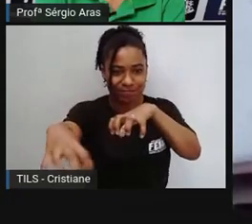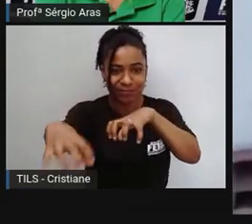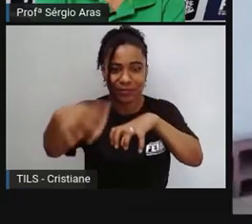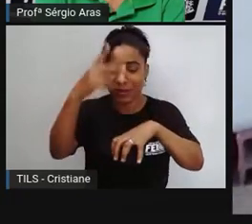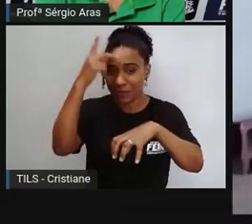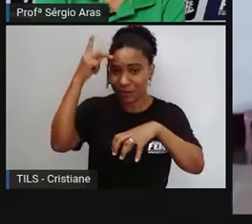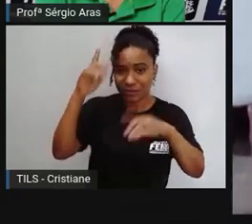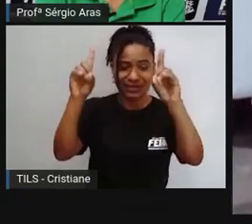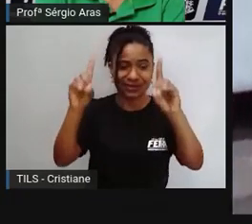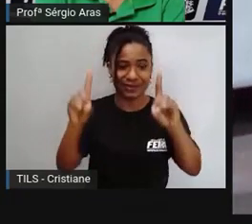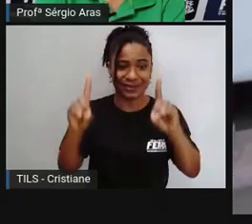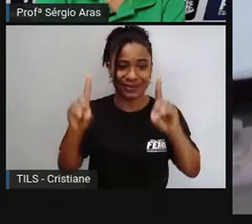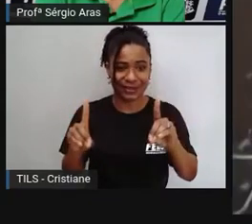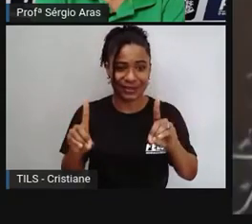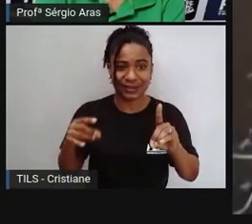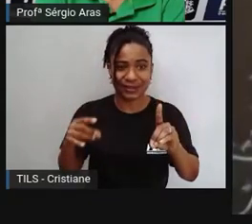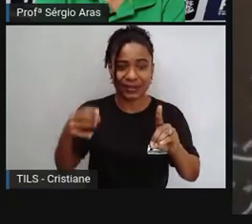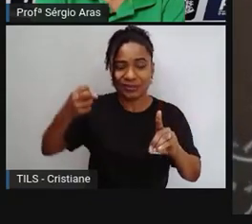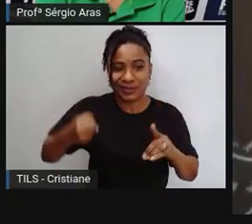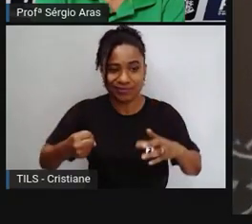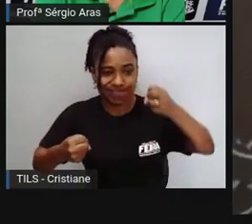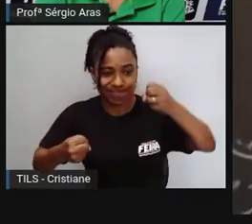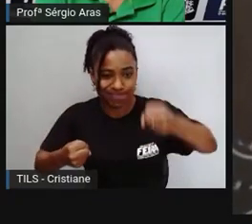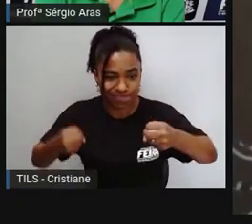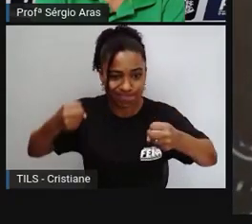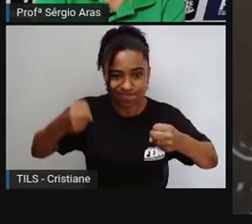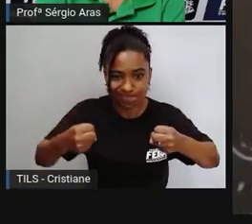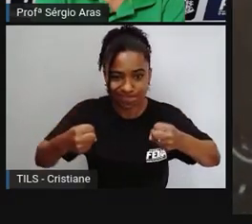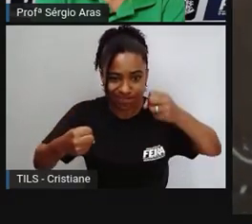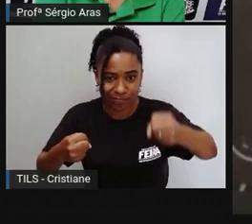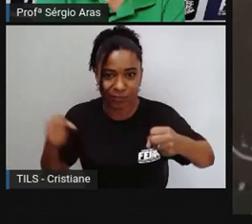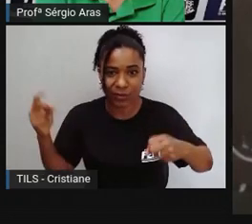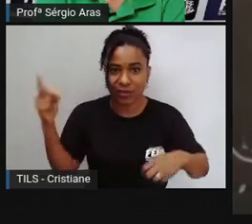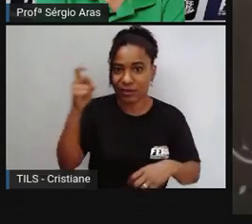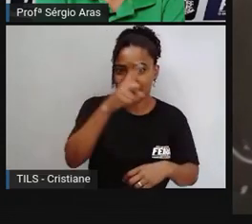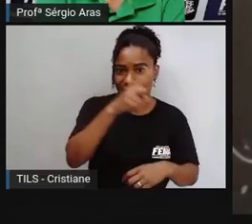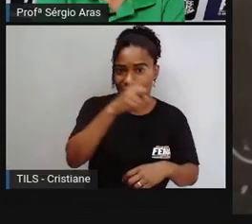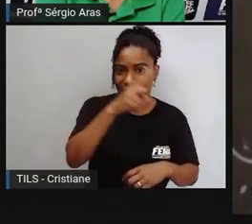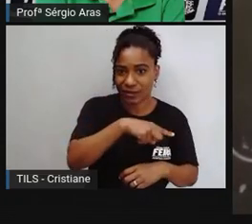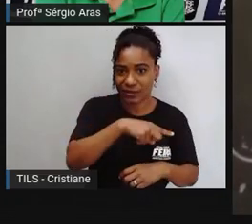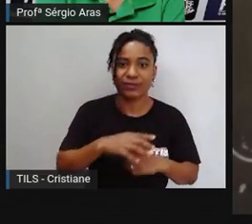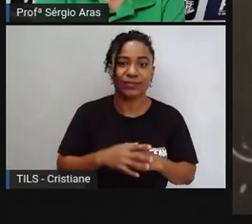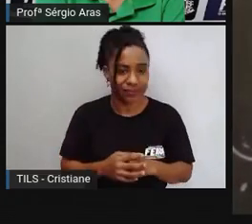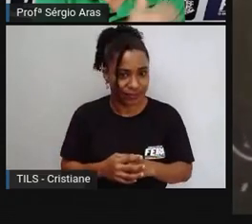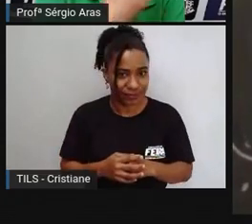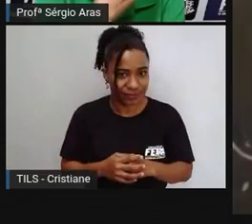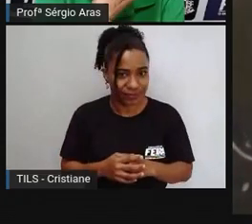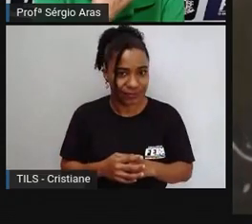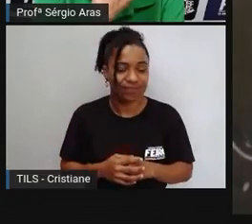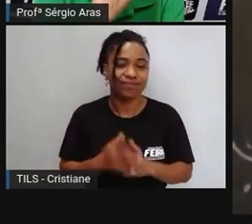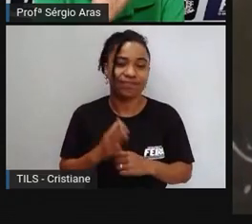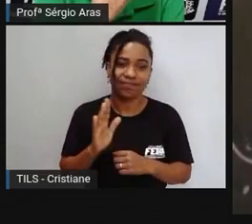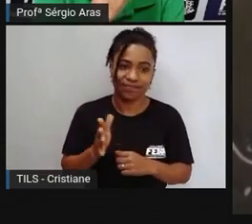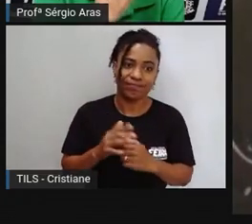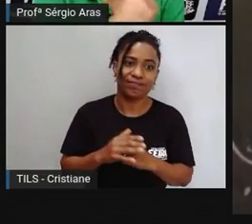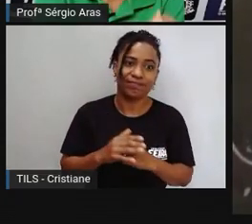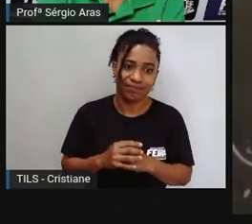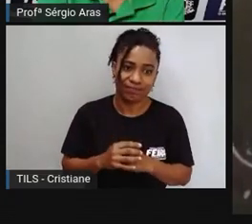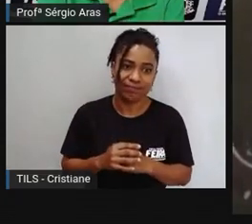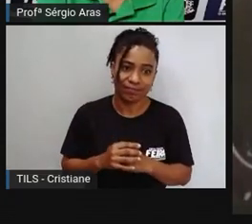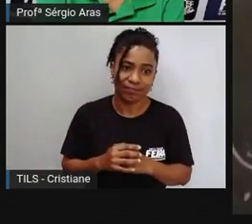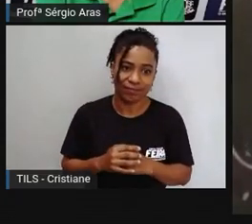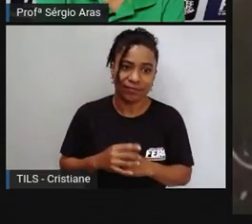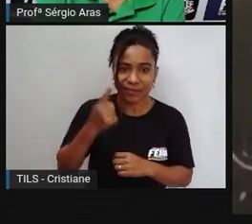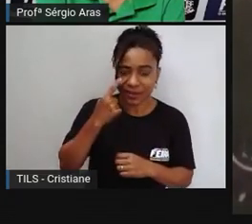equilibrar nem sempre consegue rapaz pra dizer a verdade eu chamo por Deus porque assim cada vez que eu passo nessa